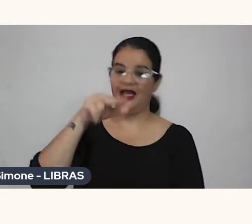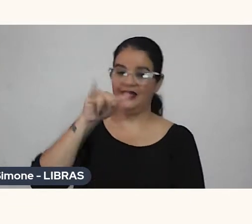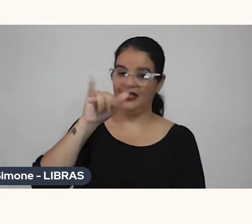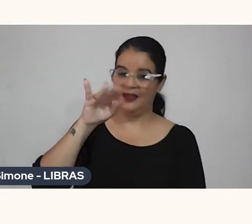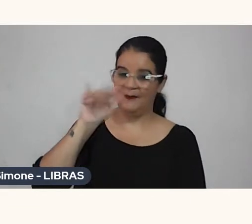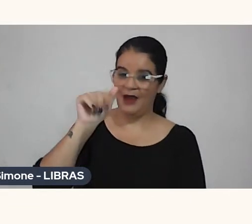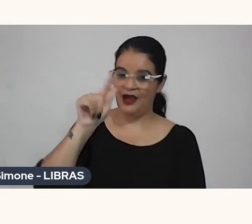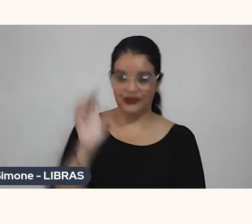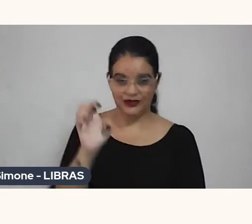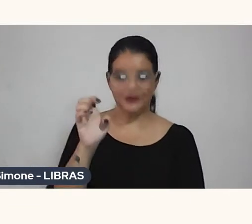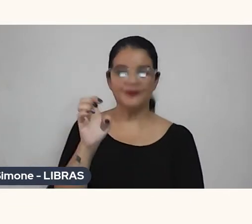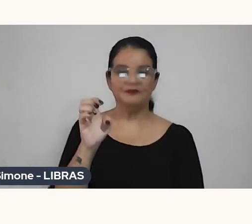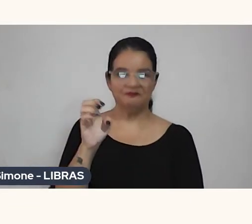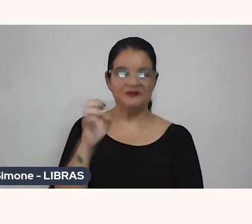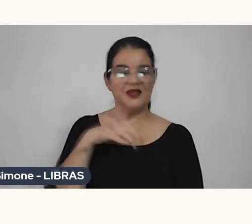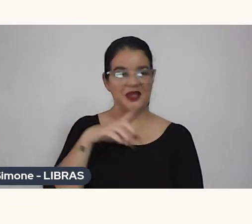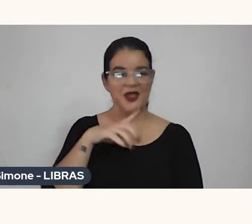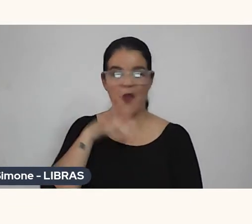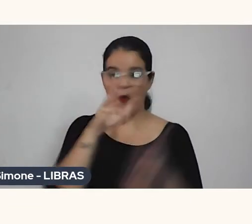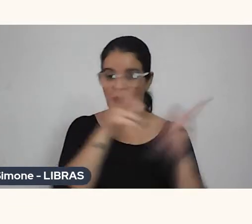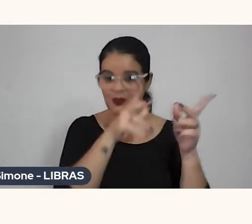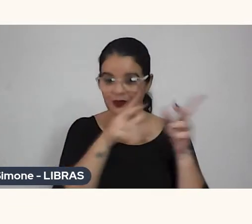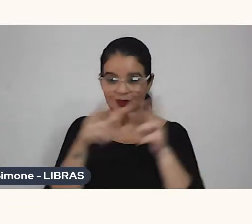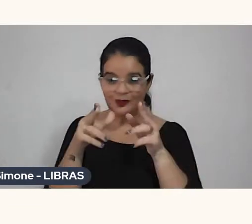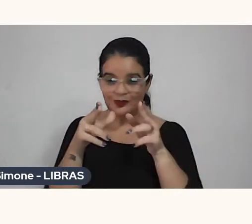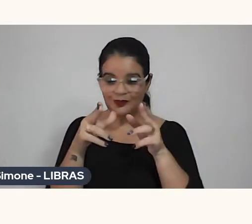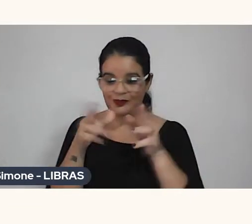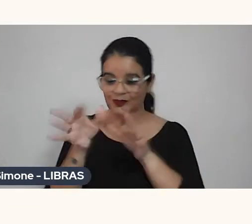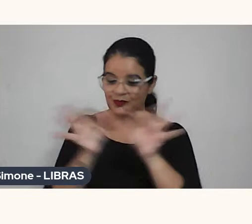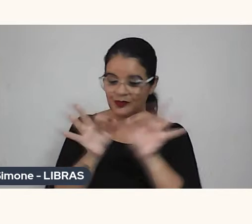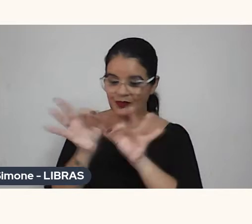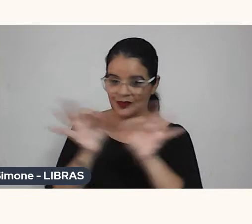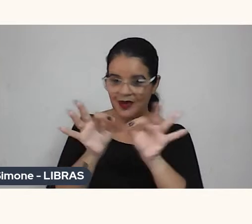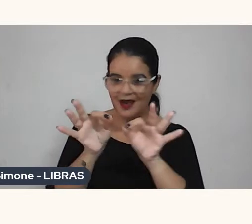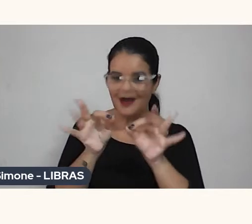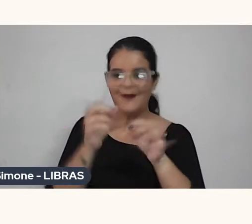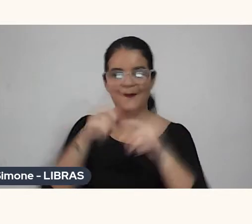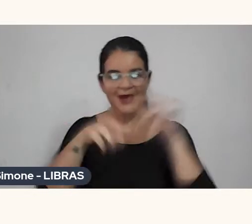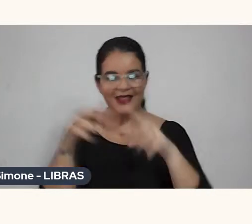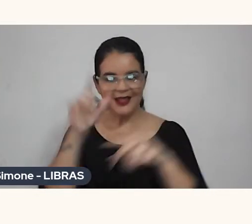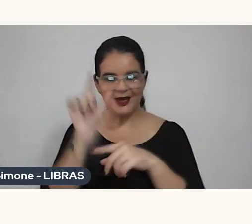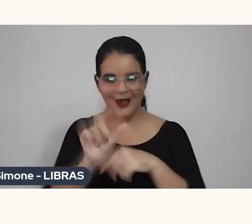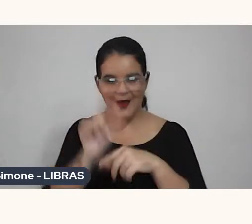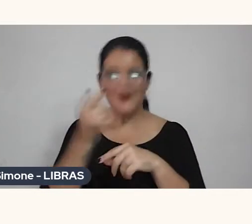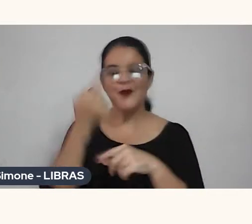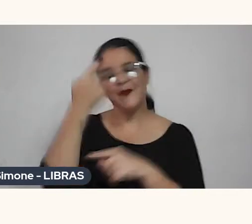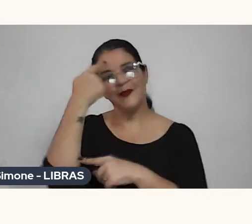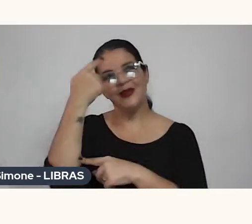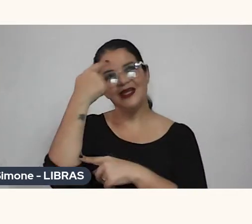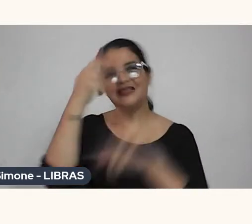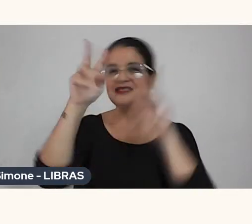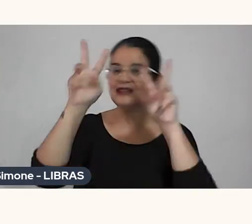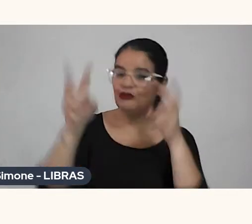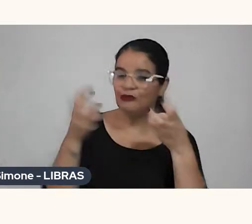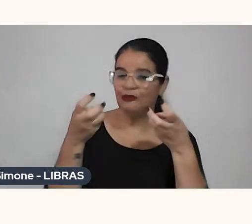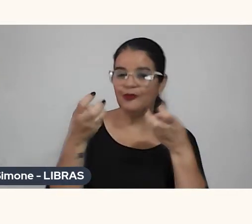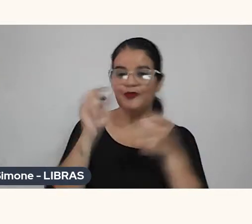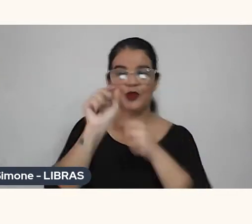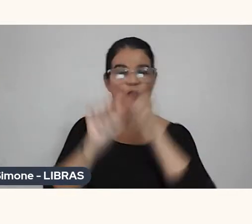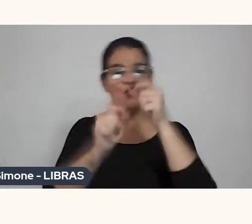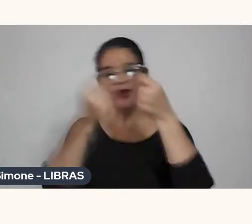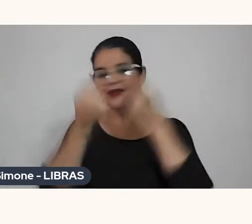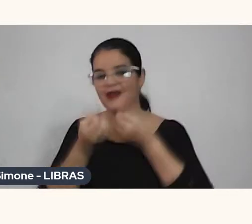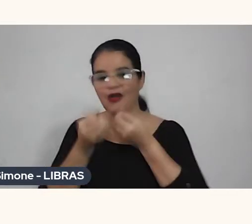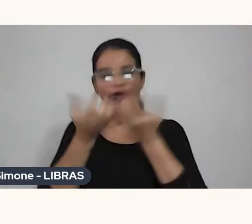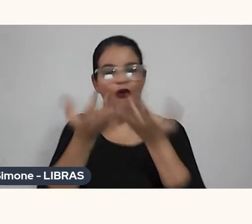e eu separei hoje um pouco do material, fiquei pensando aqui, o que contar, como